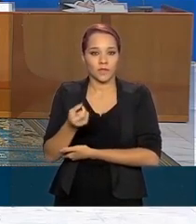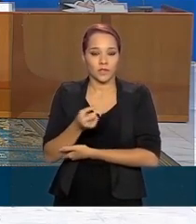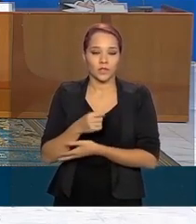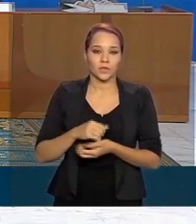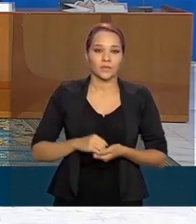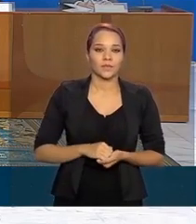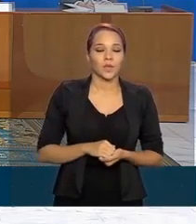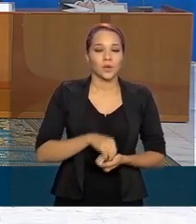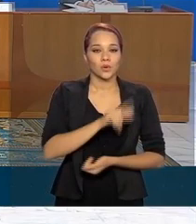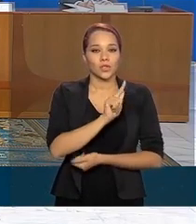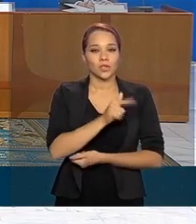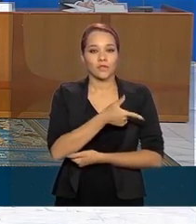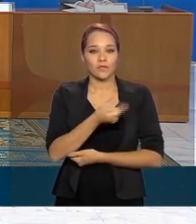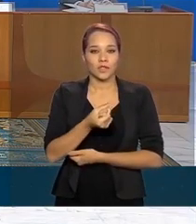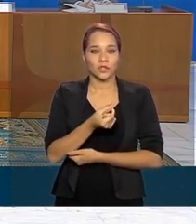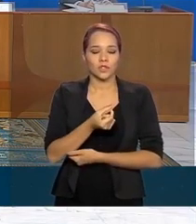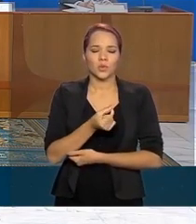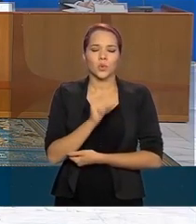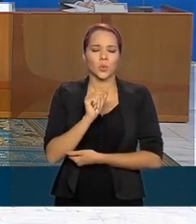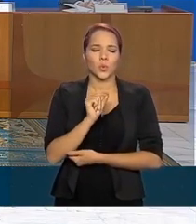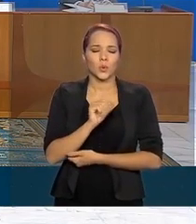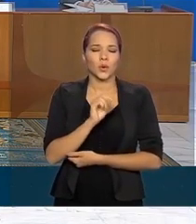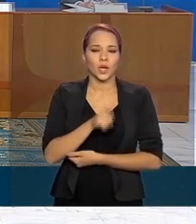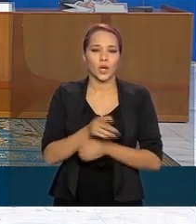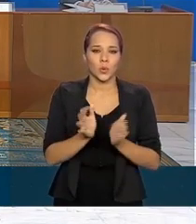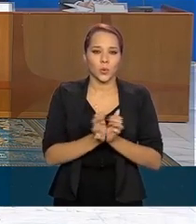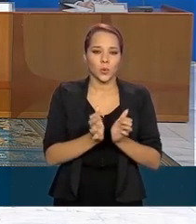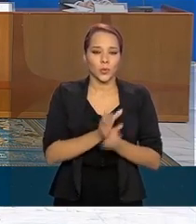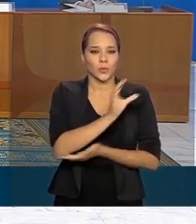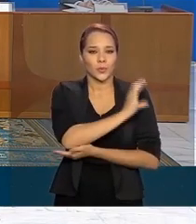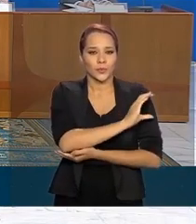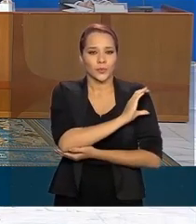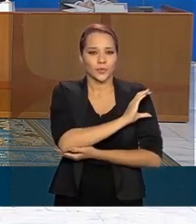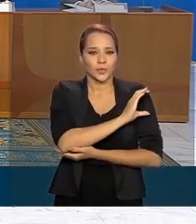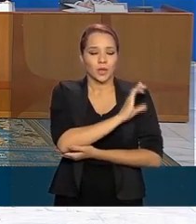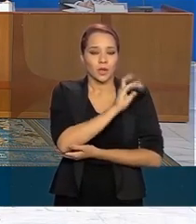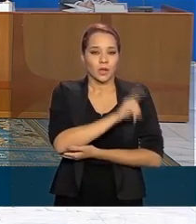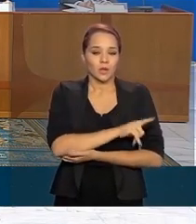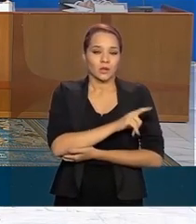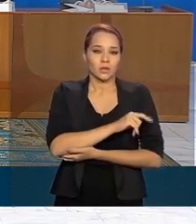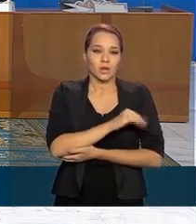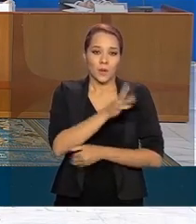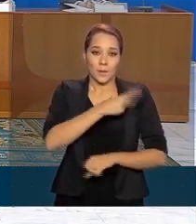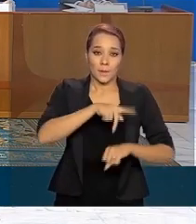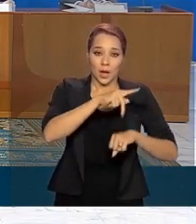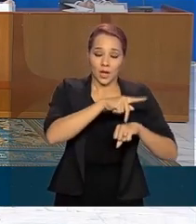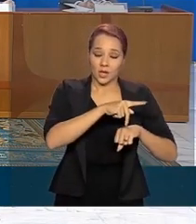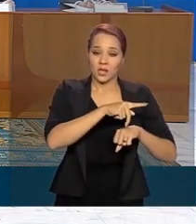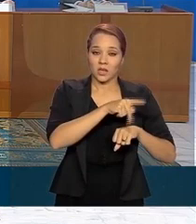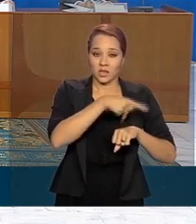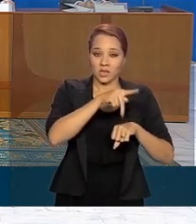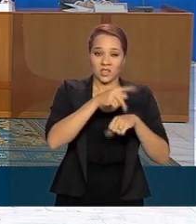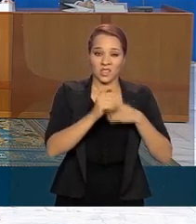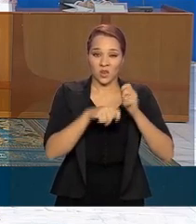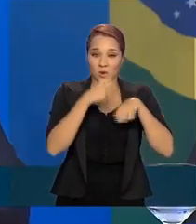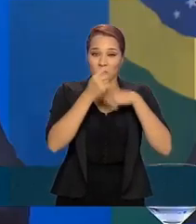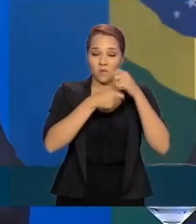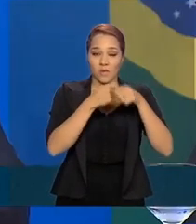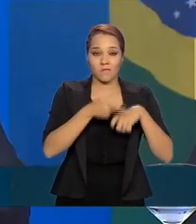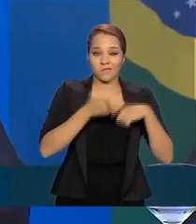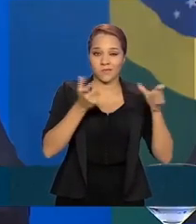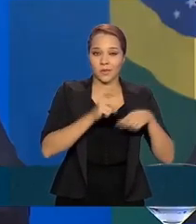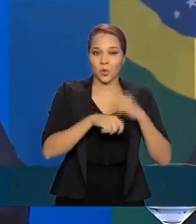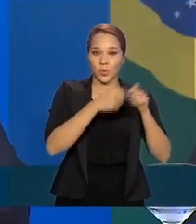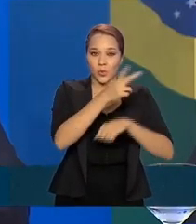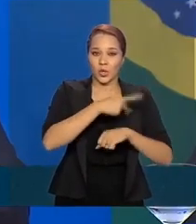O G20 é um órgão de coordenação entre os maiores países do mundo, as maiores economias do mundo, que